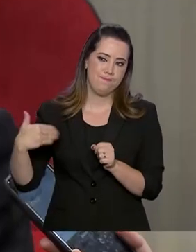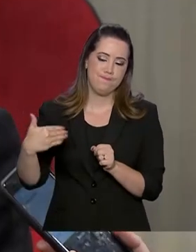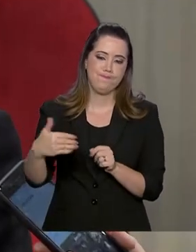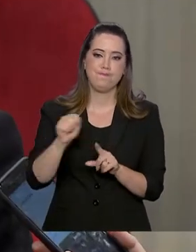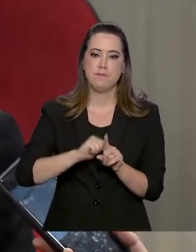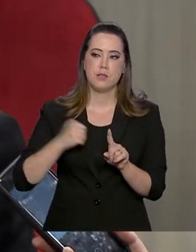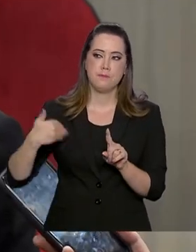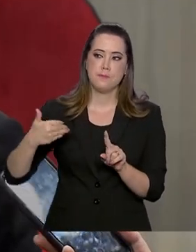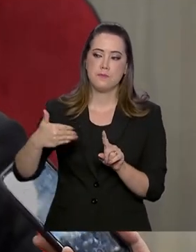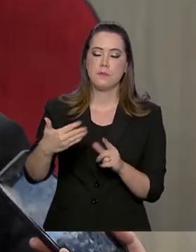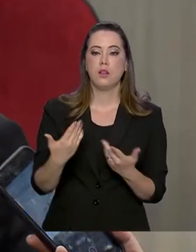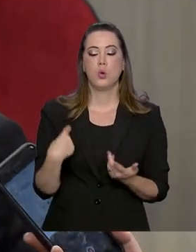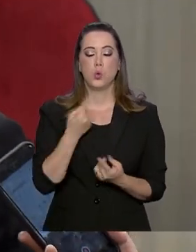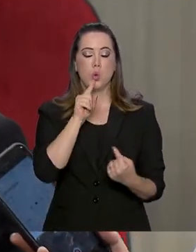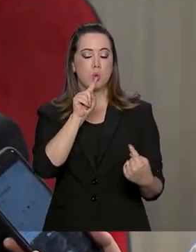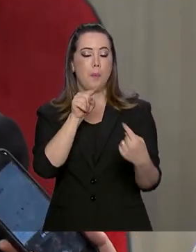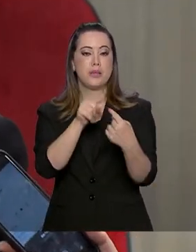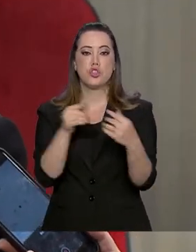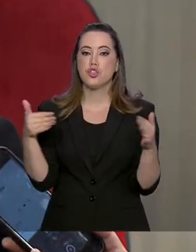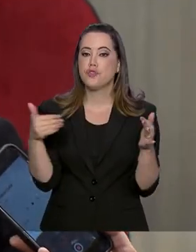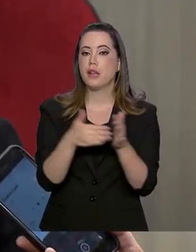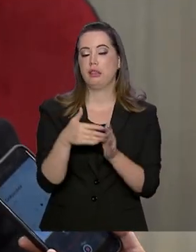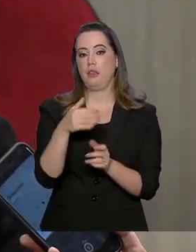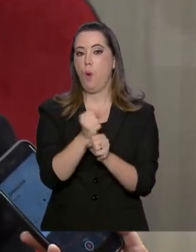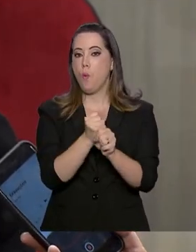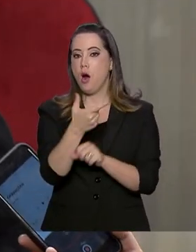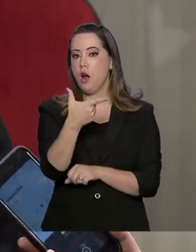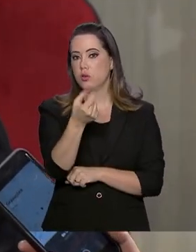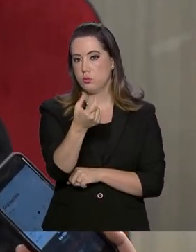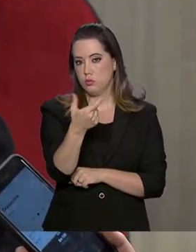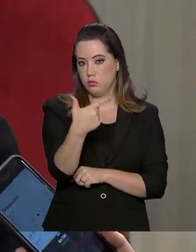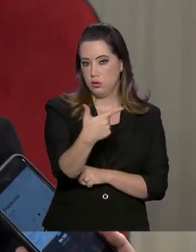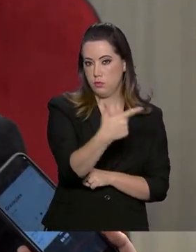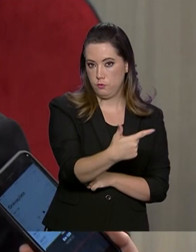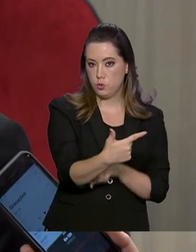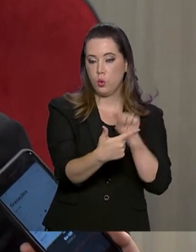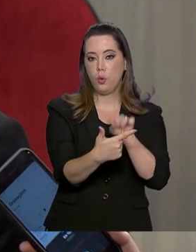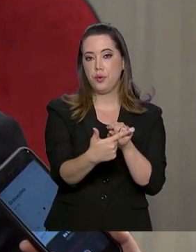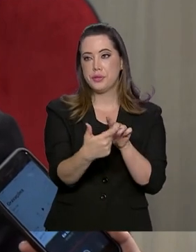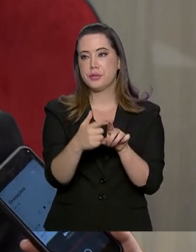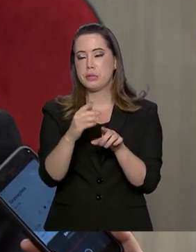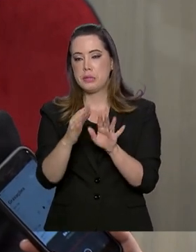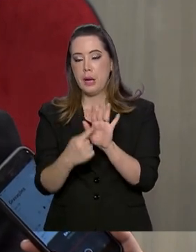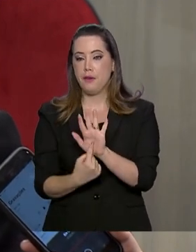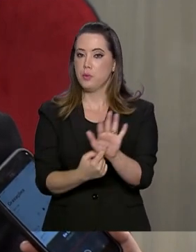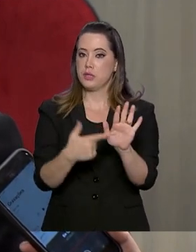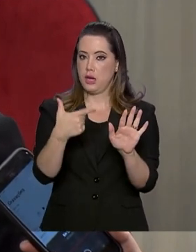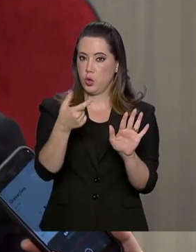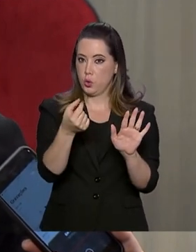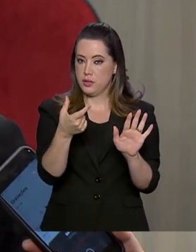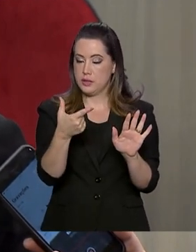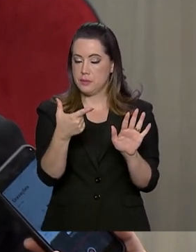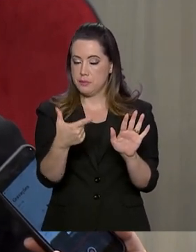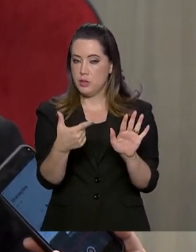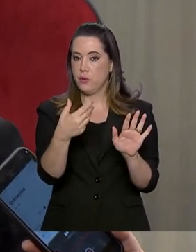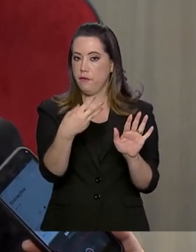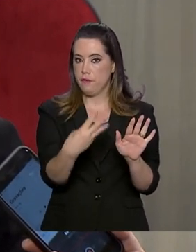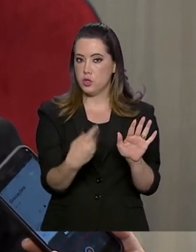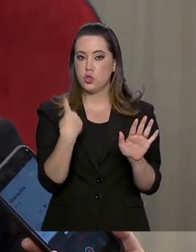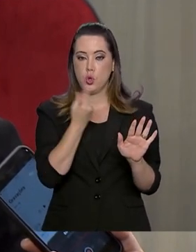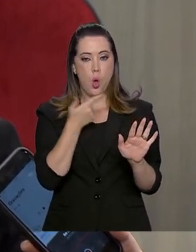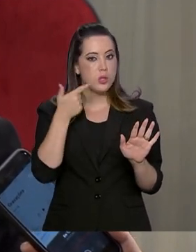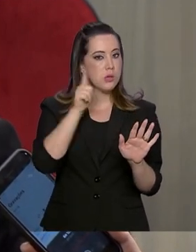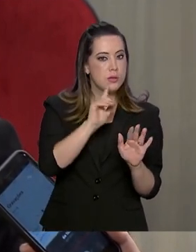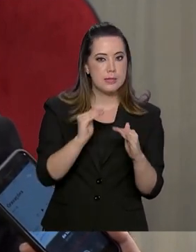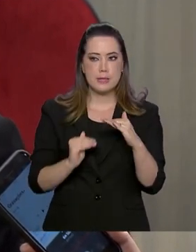Nossa meta é para até 2022, no ranking, portanto, de 2023, chegarmos a estar